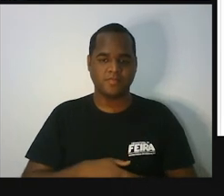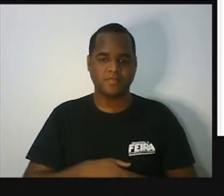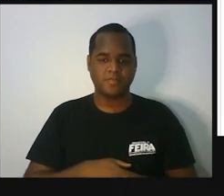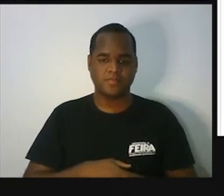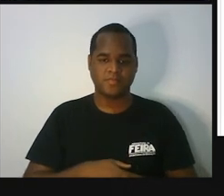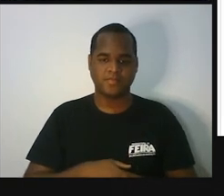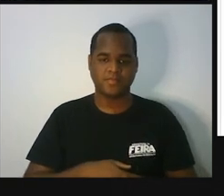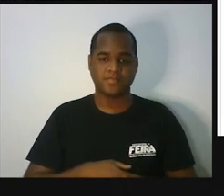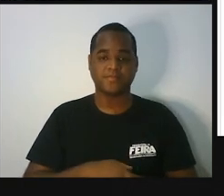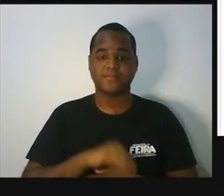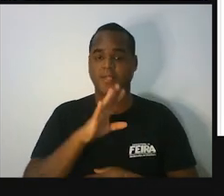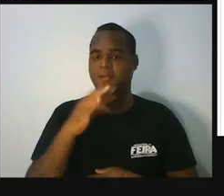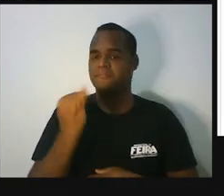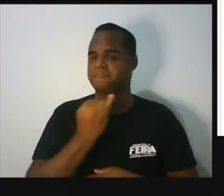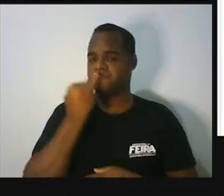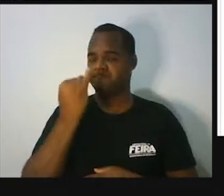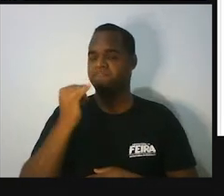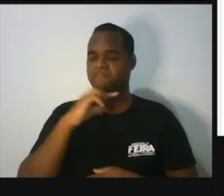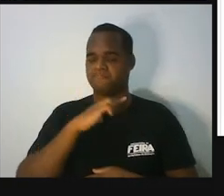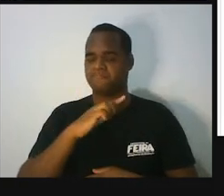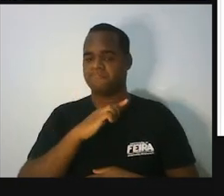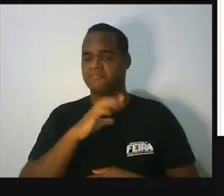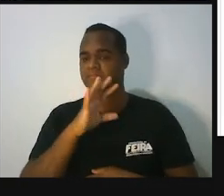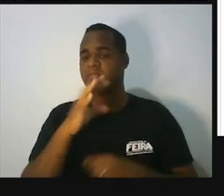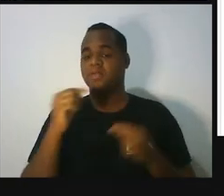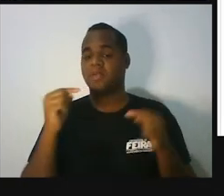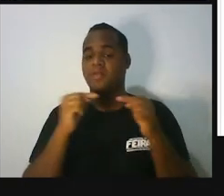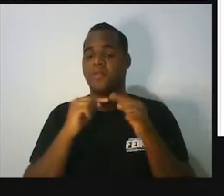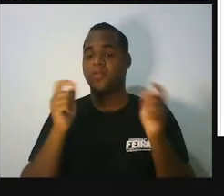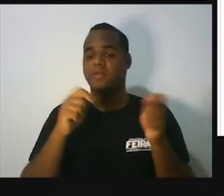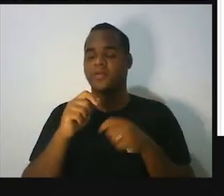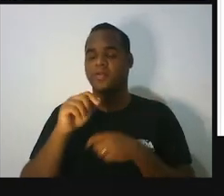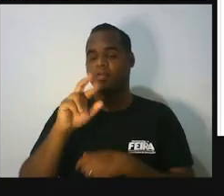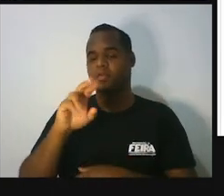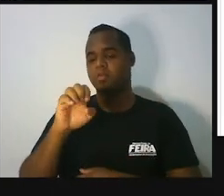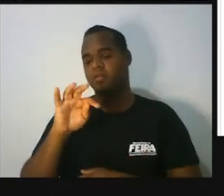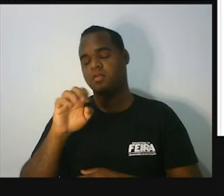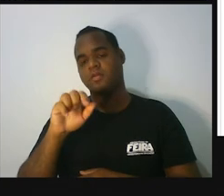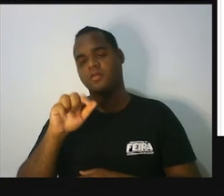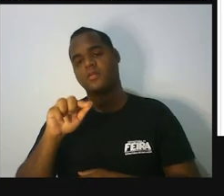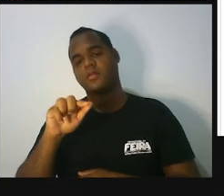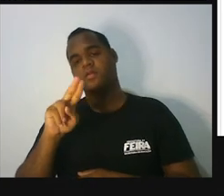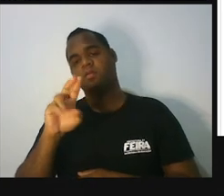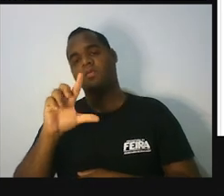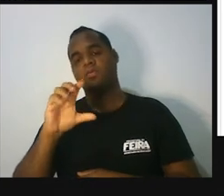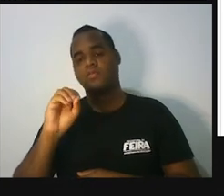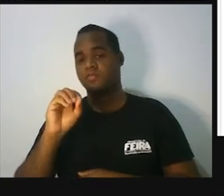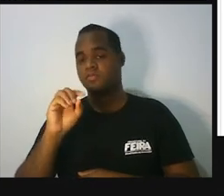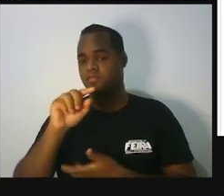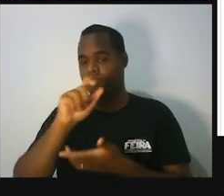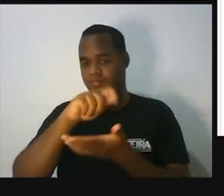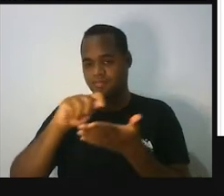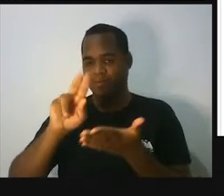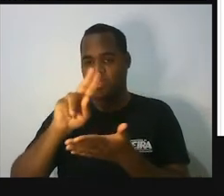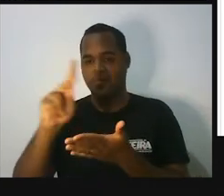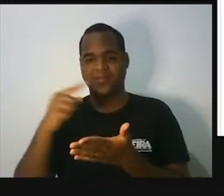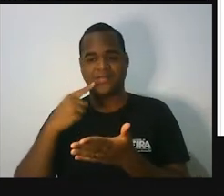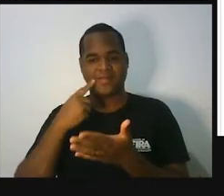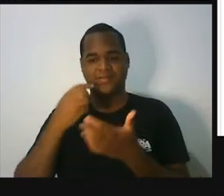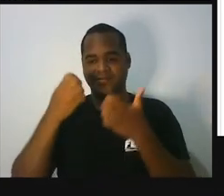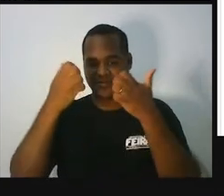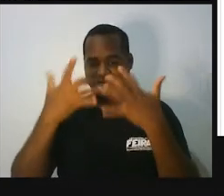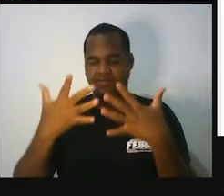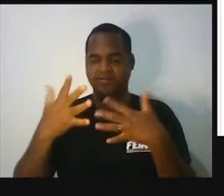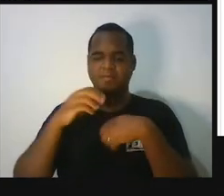triângulo, ele é muito importante, tá? Ele é o triângulo retângulo. Eu já vou escrever o nome dele e eu vou explicar para você